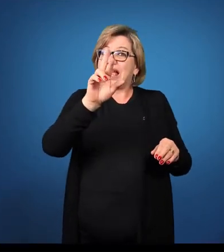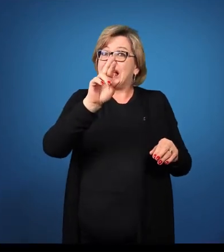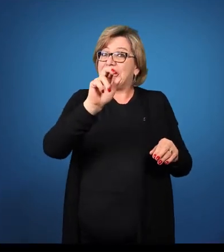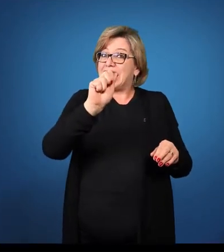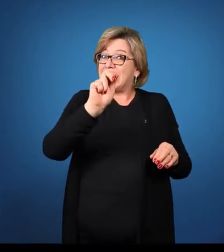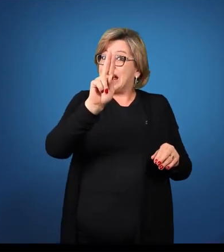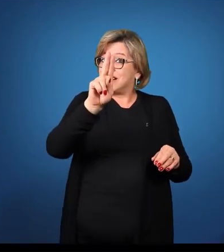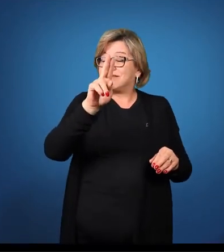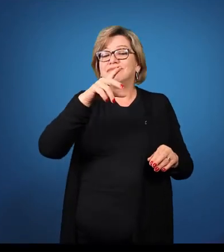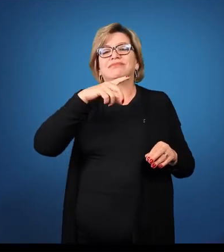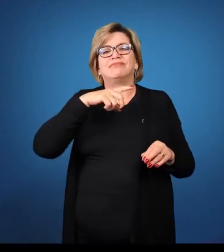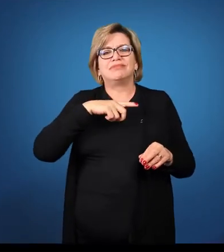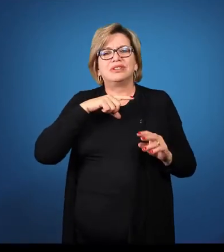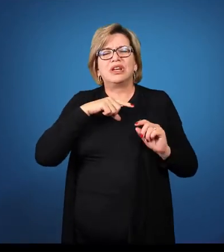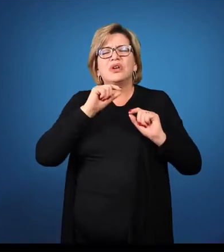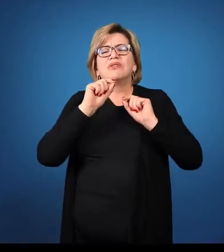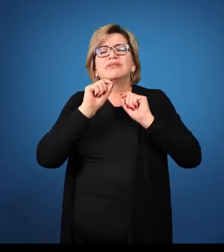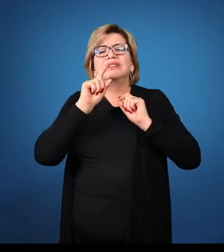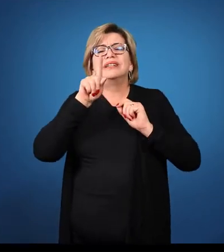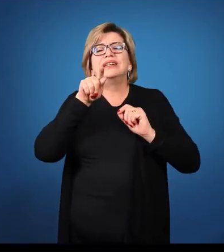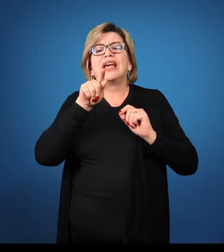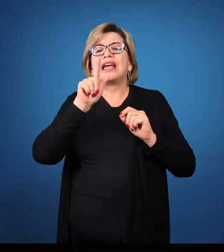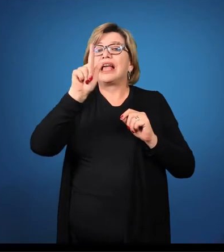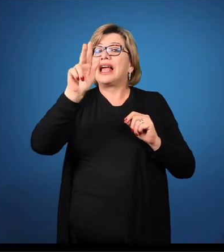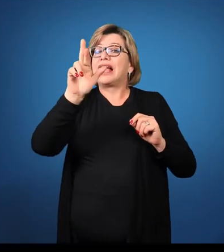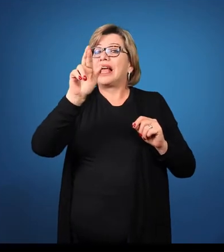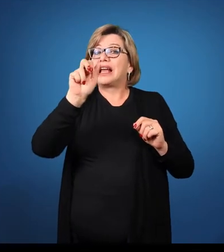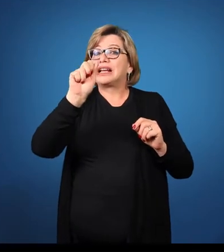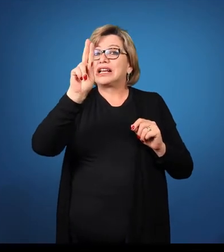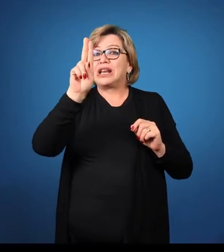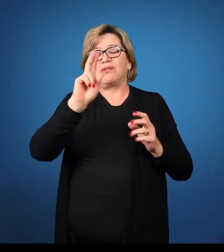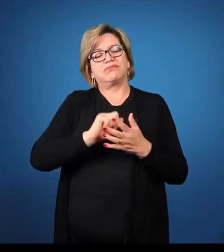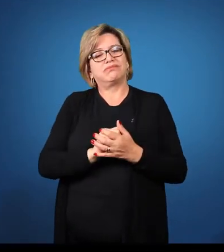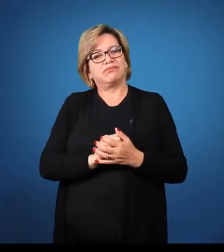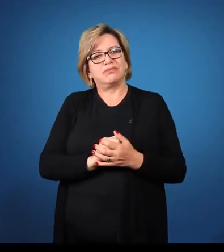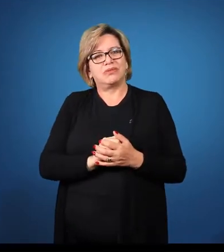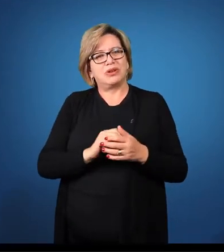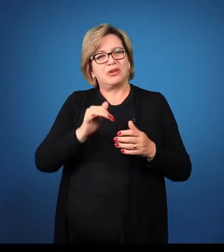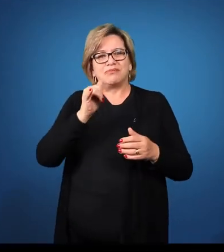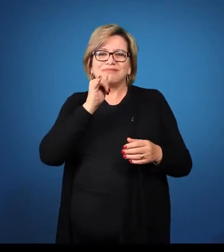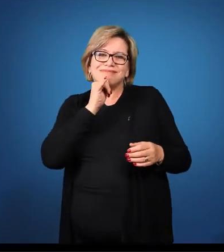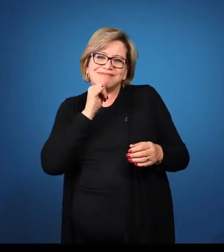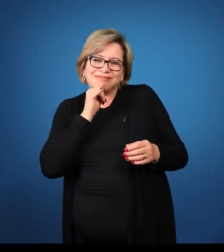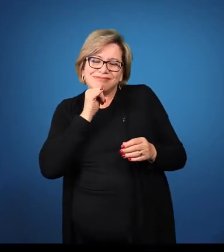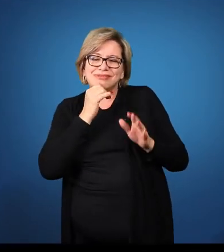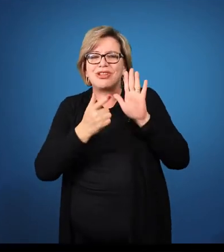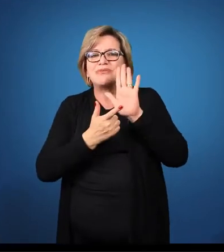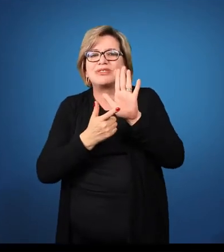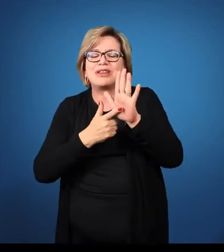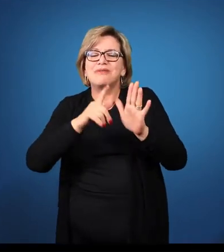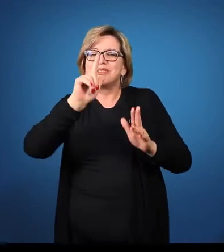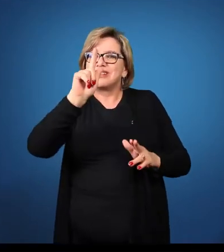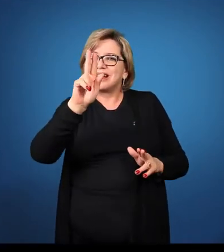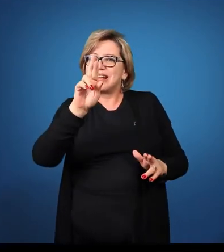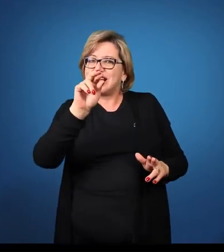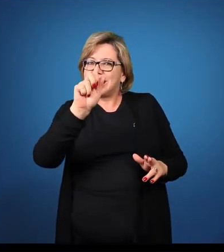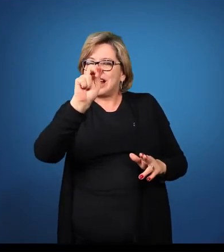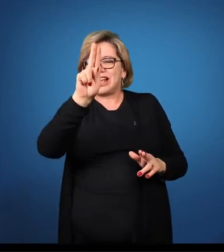adjetivo. O são graus do adjetivo? Quando falamos em grau do adjetivo,